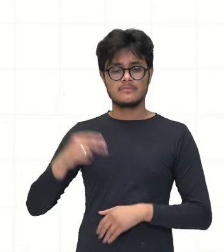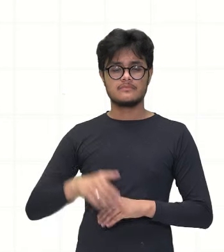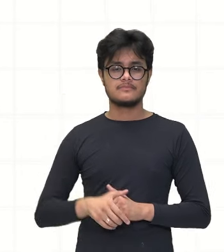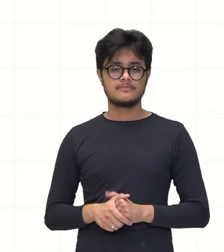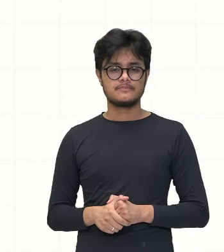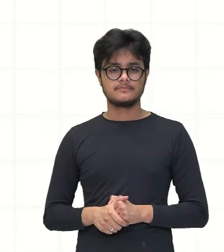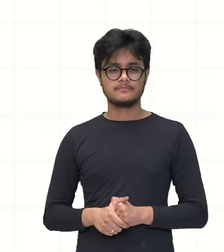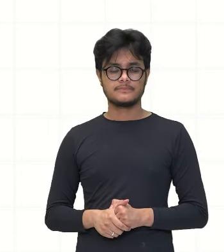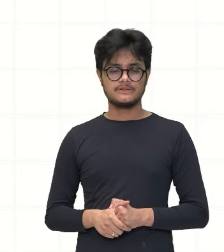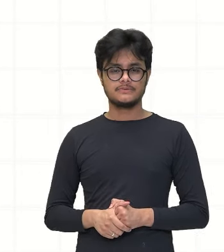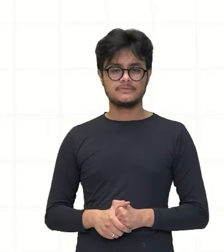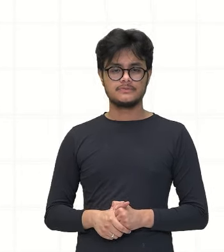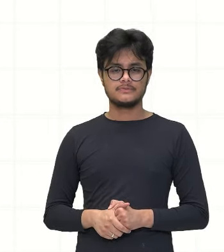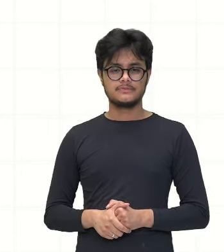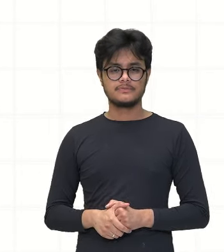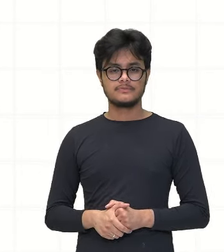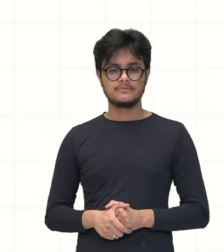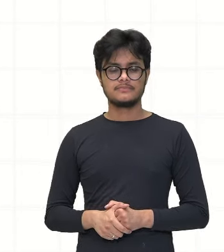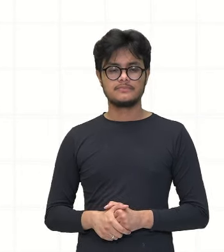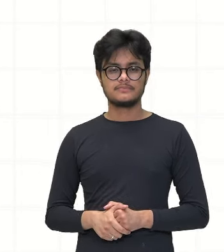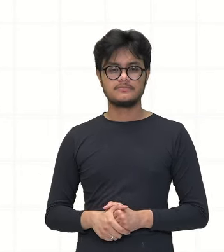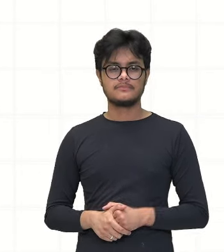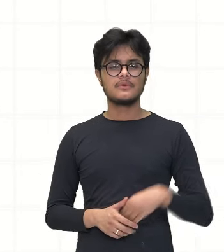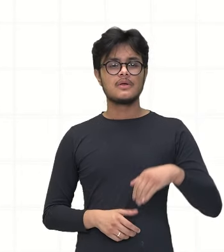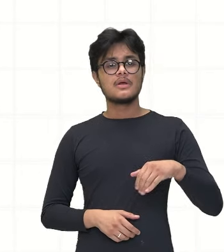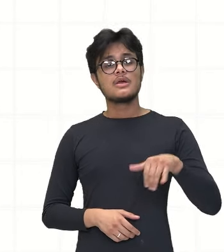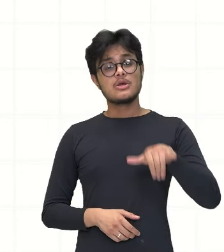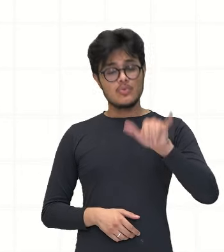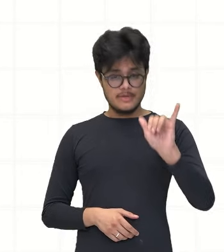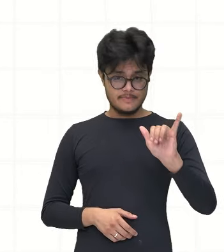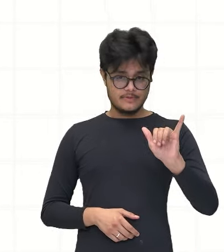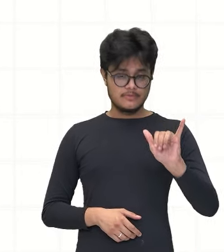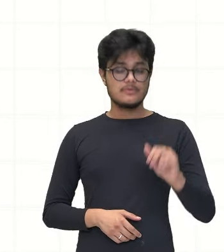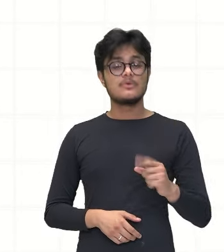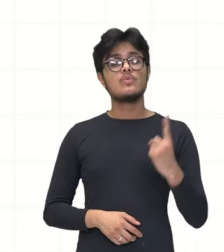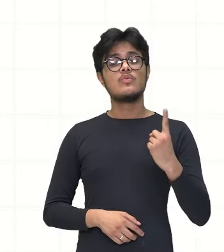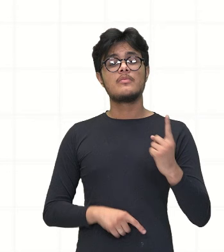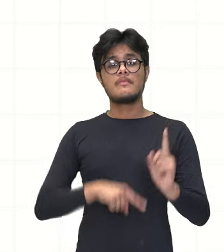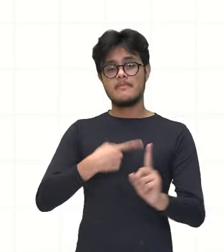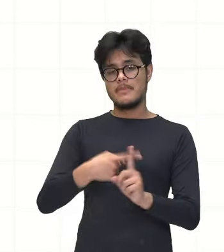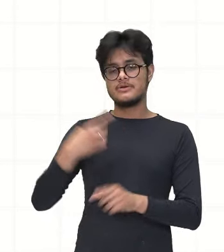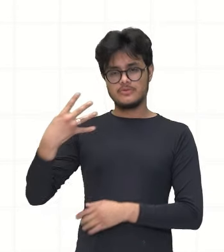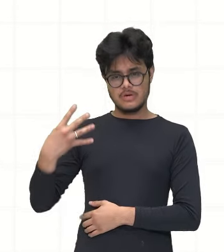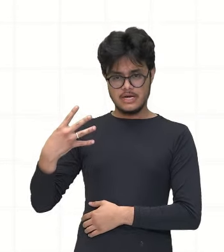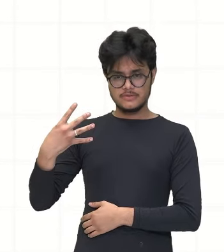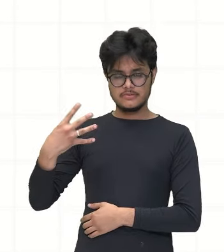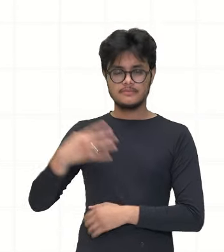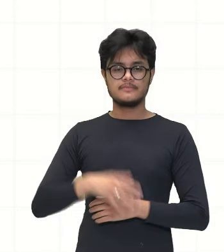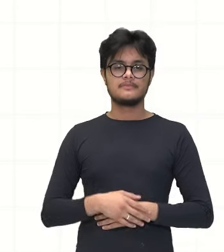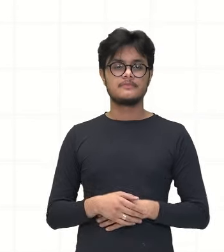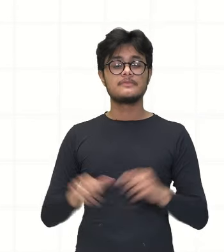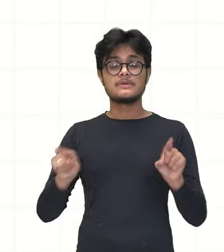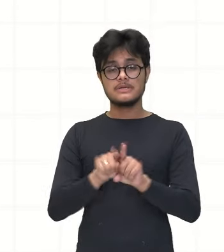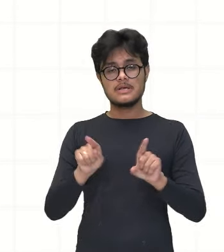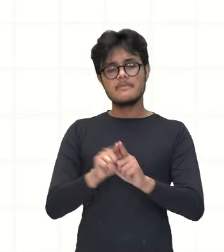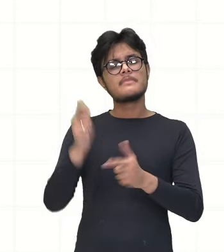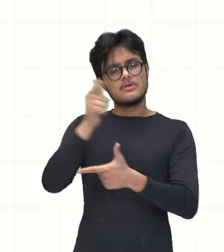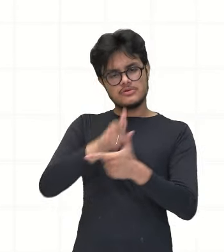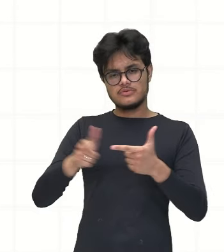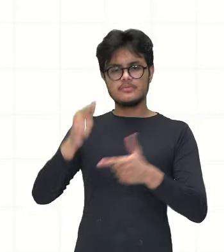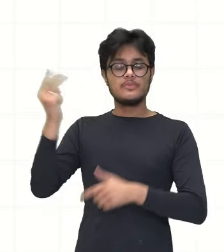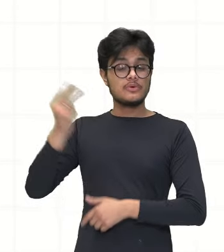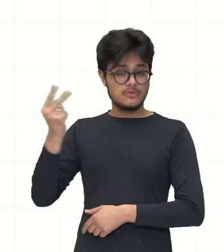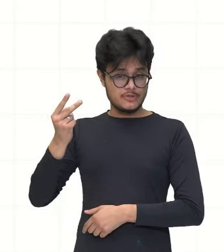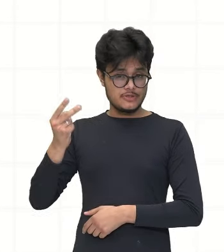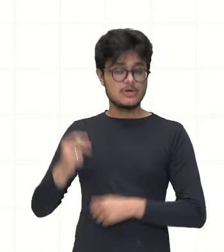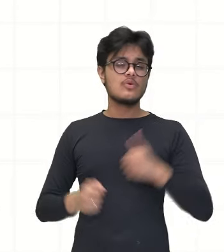você fizer a divisão. E o Y? Soma o Y. 1 mais 4. E também divide por 2. Então,